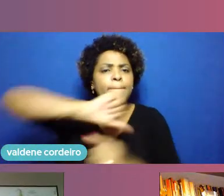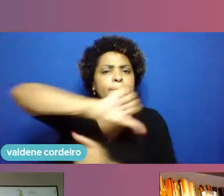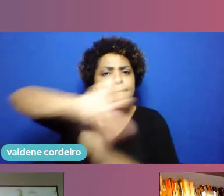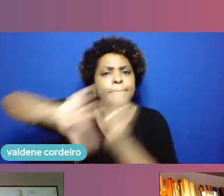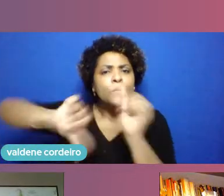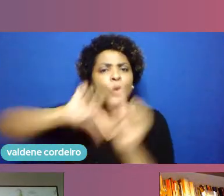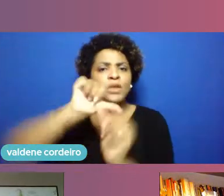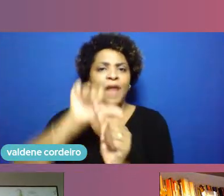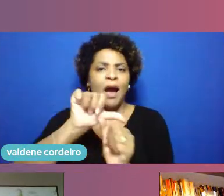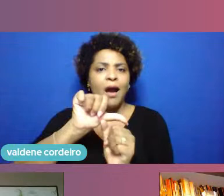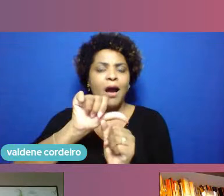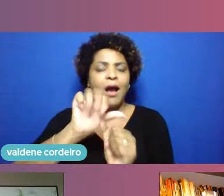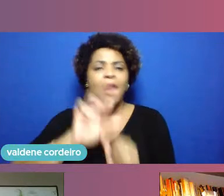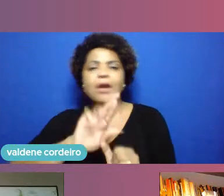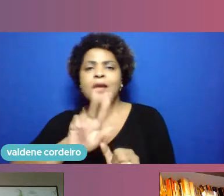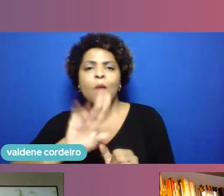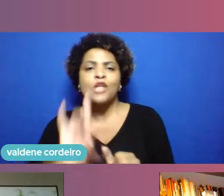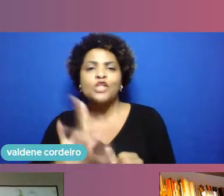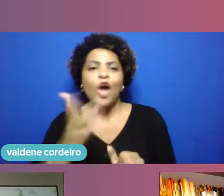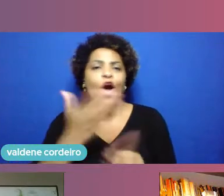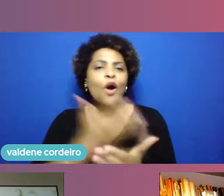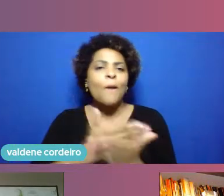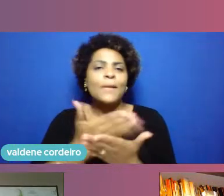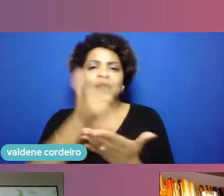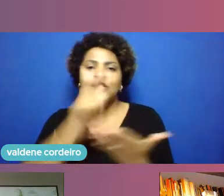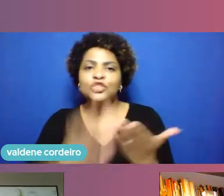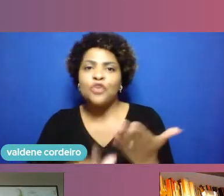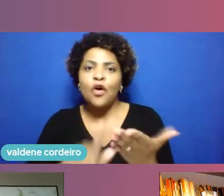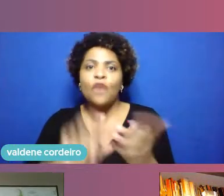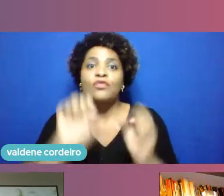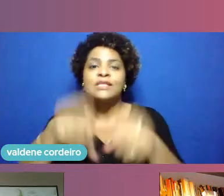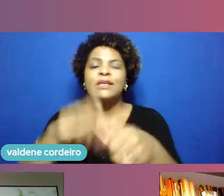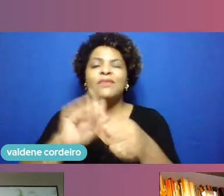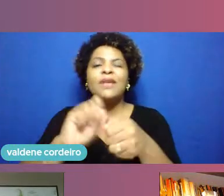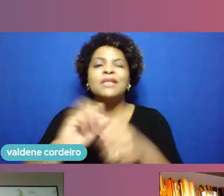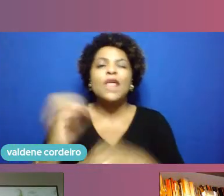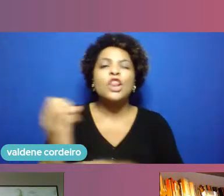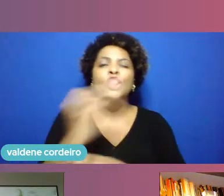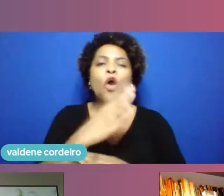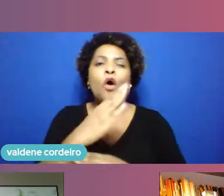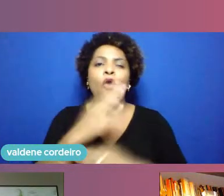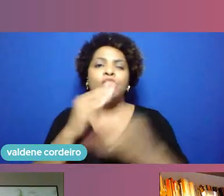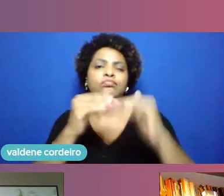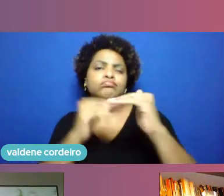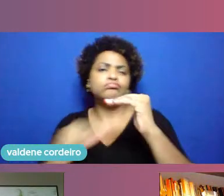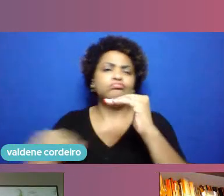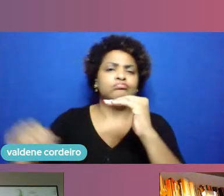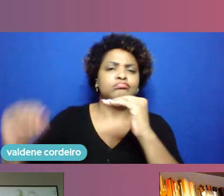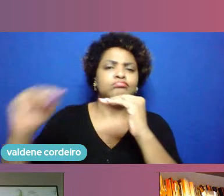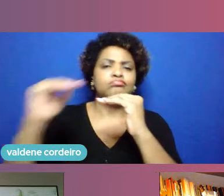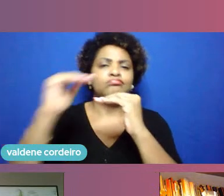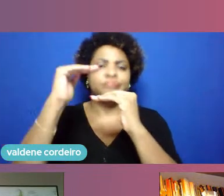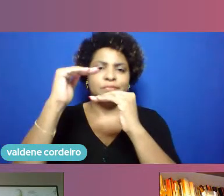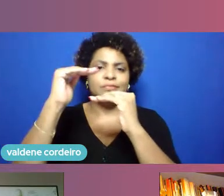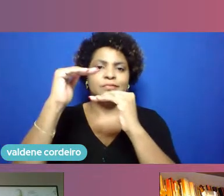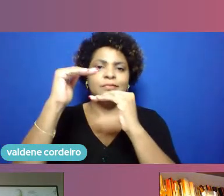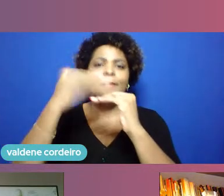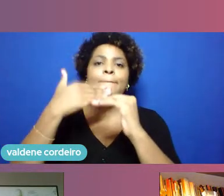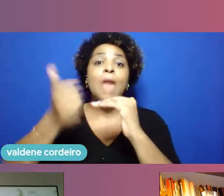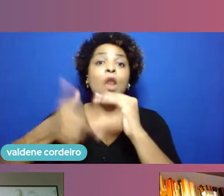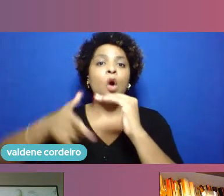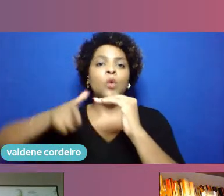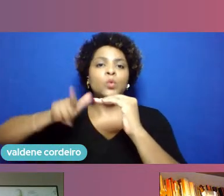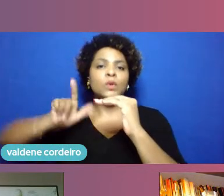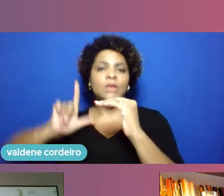a economia anterior, a gente quer realmente virar a página e partir para um outro patamar, não é só voltar ao patamar anterior. Então, tem um conjunto de